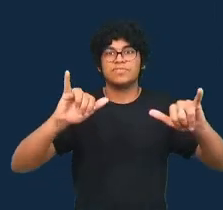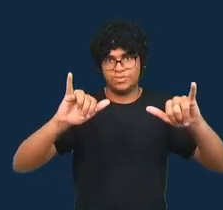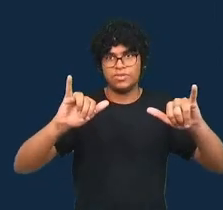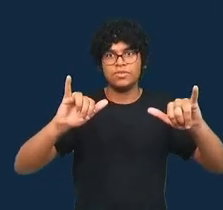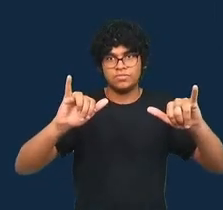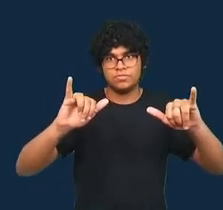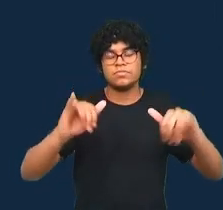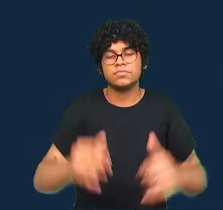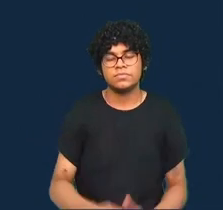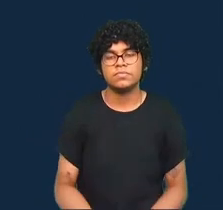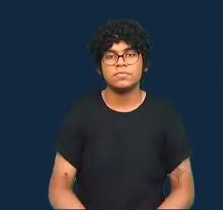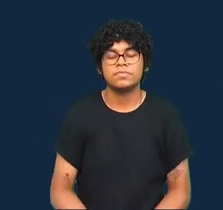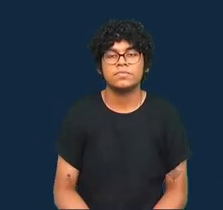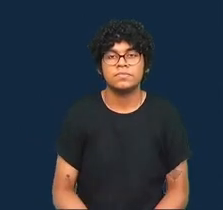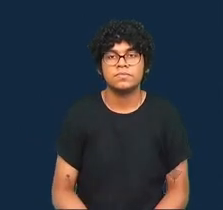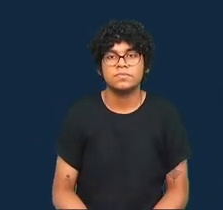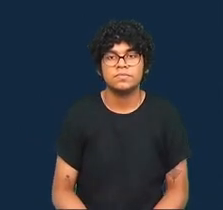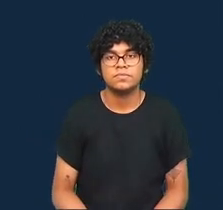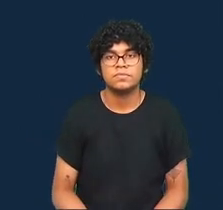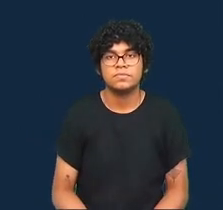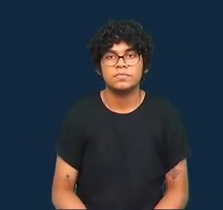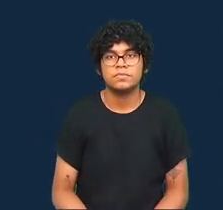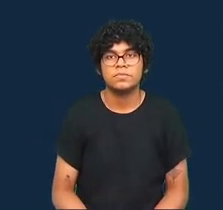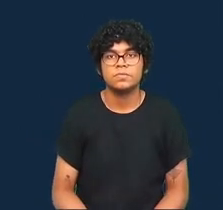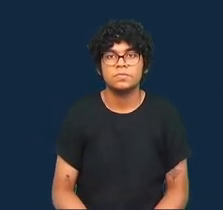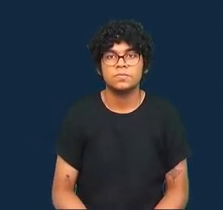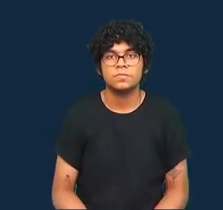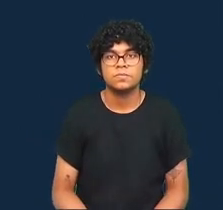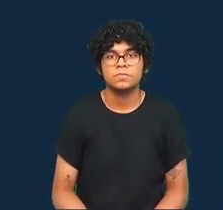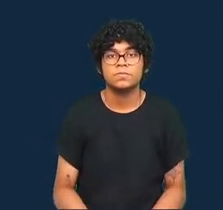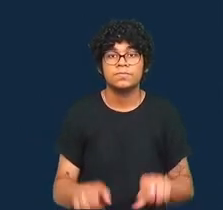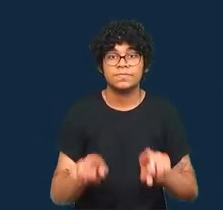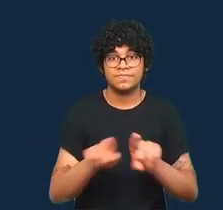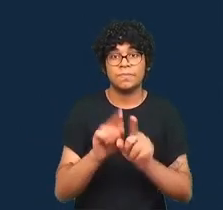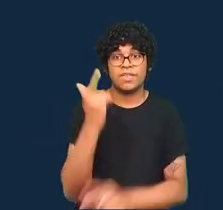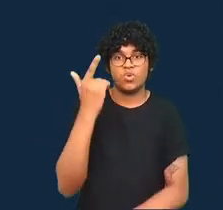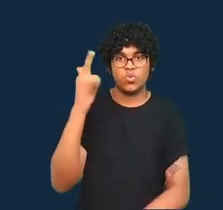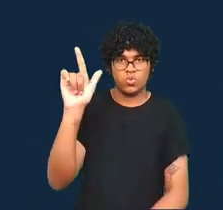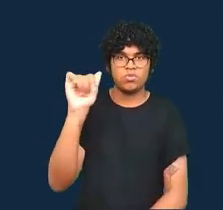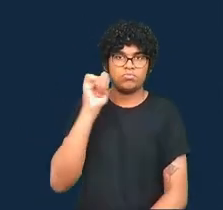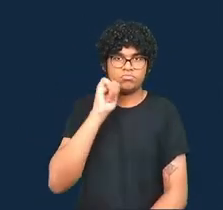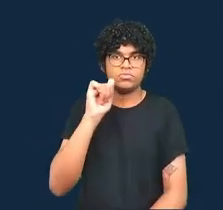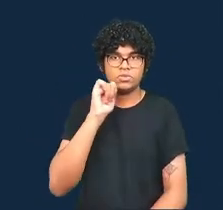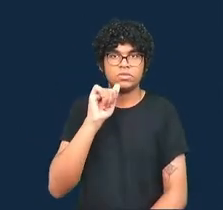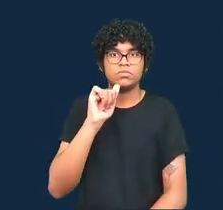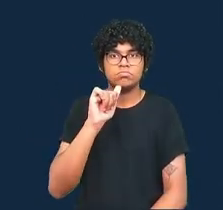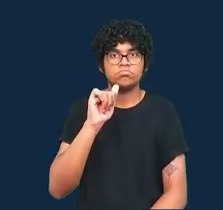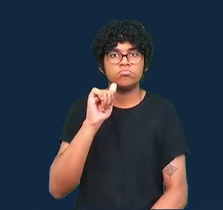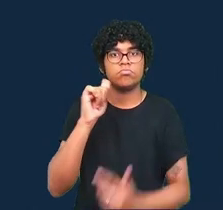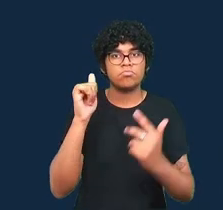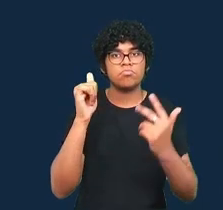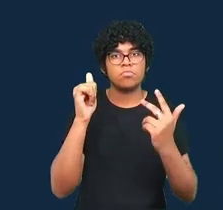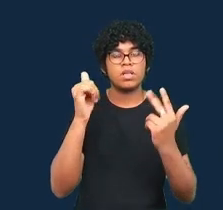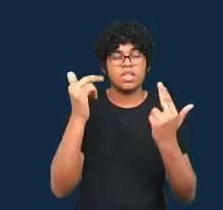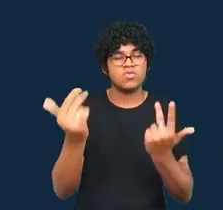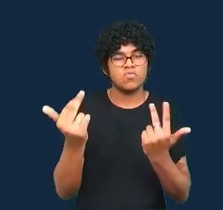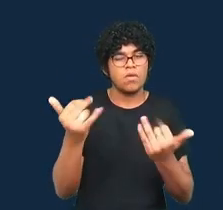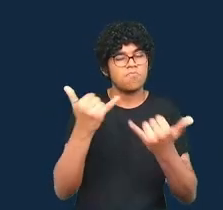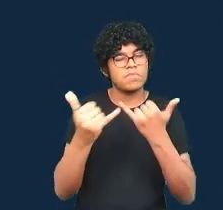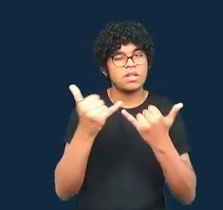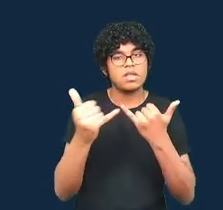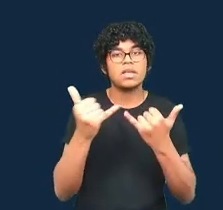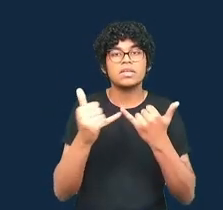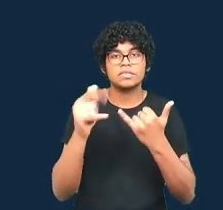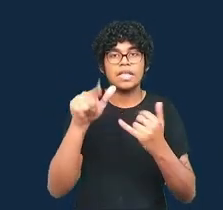uma observação semelhante é feita por Caitlin Petrie aqui sobre visualizações feitas pelos